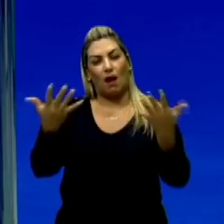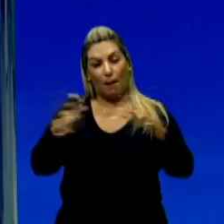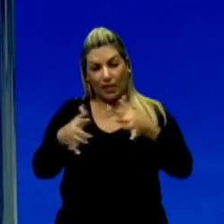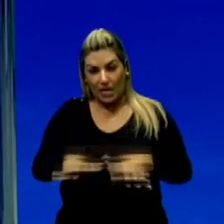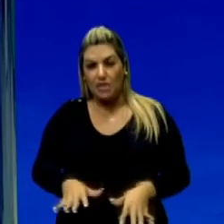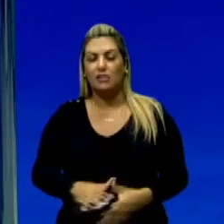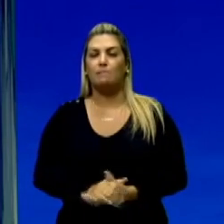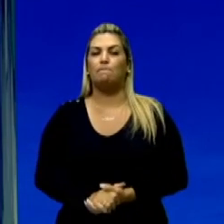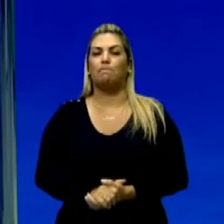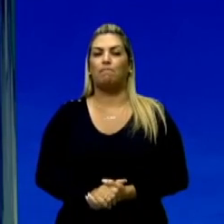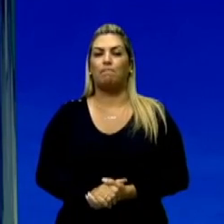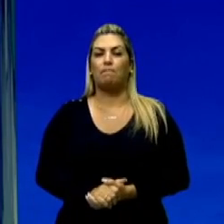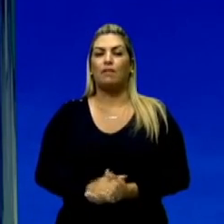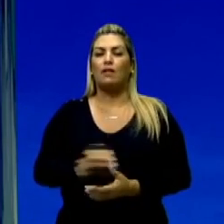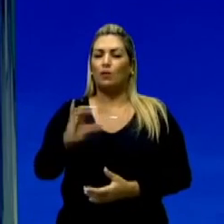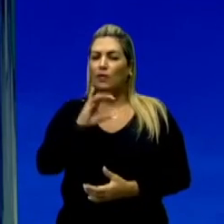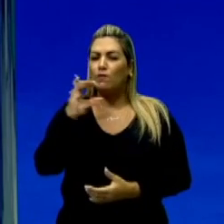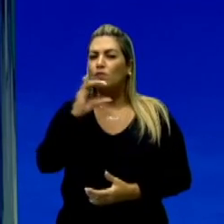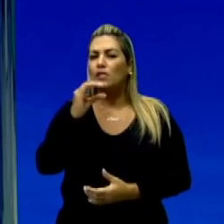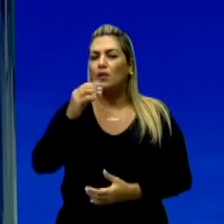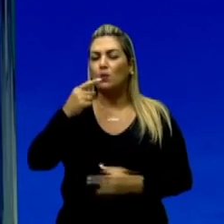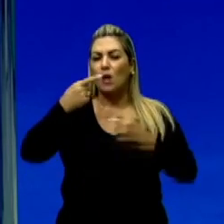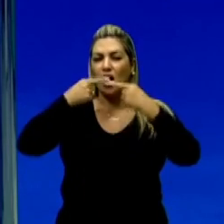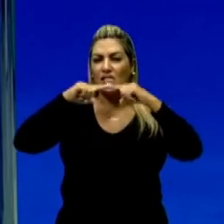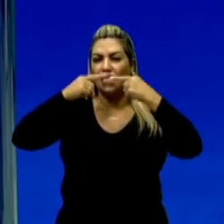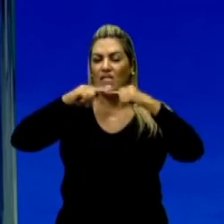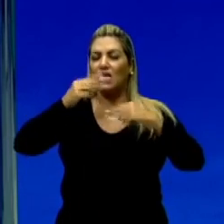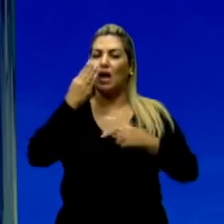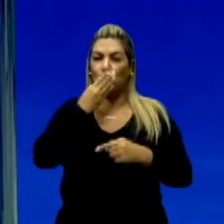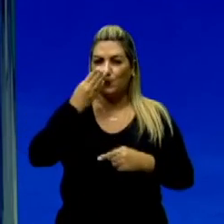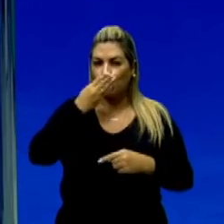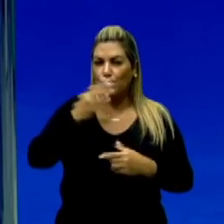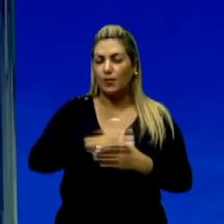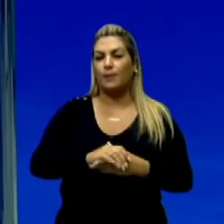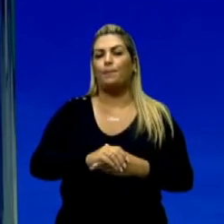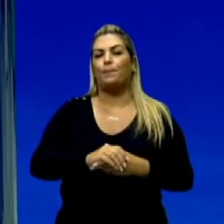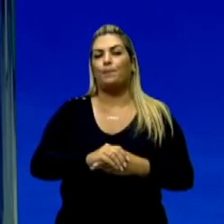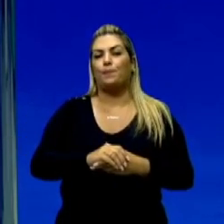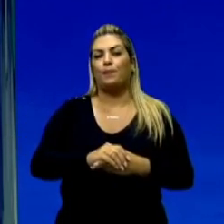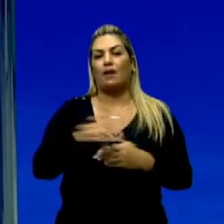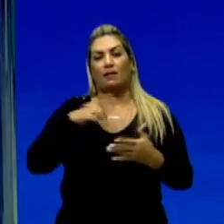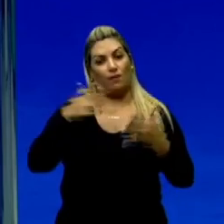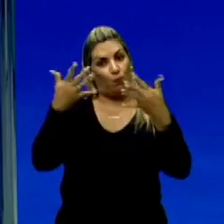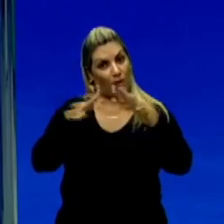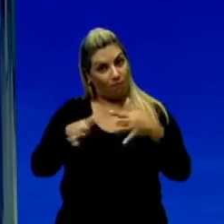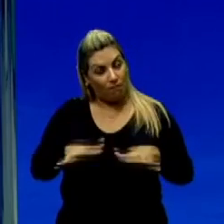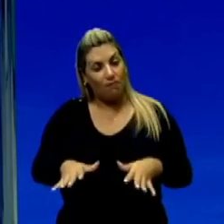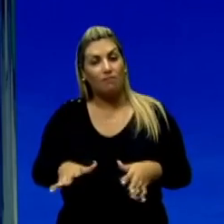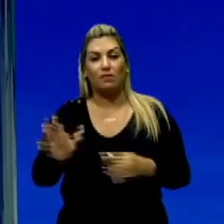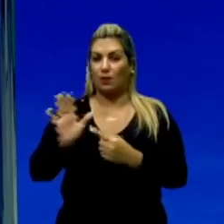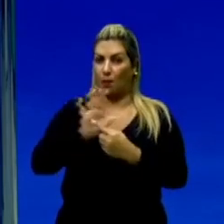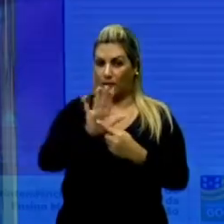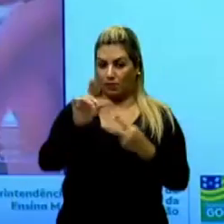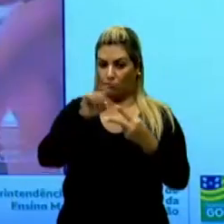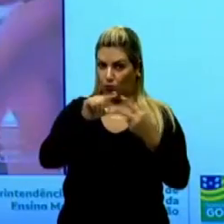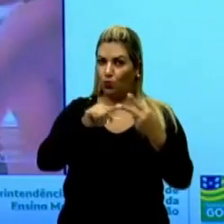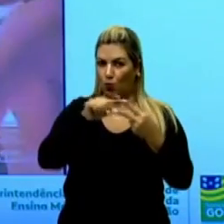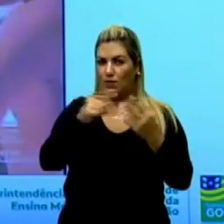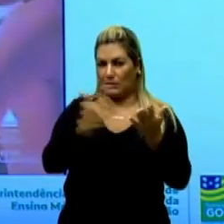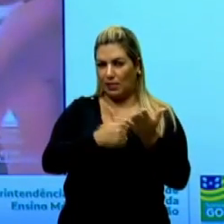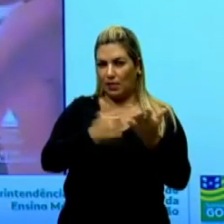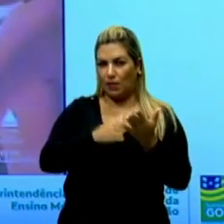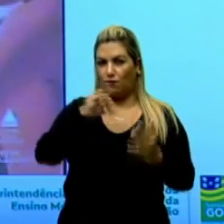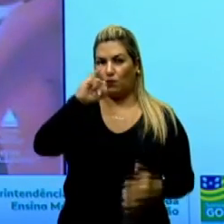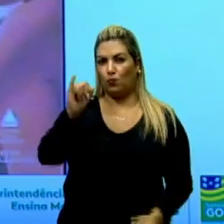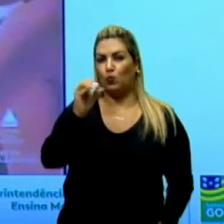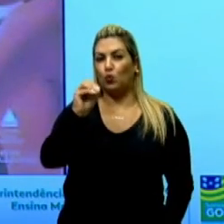ciclo da cana-de-açúcar, a decadência. Então, nós apresentamos aqui duas obras do